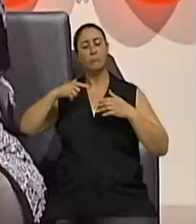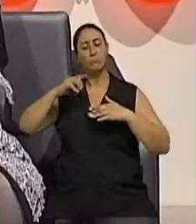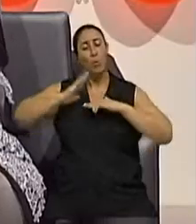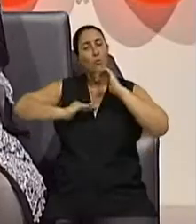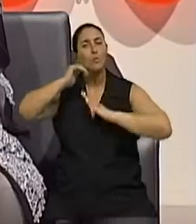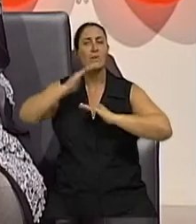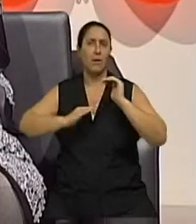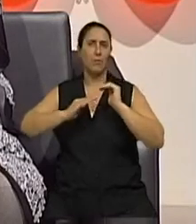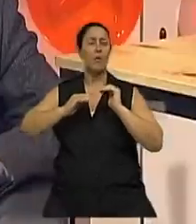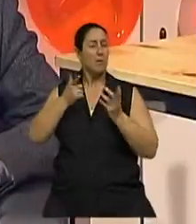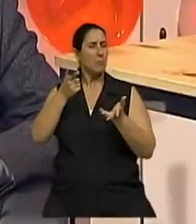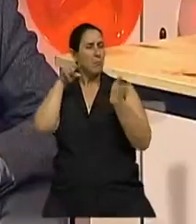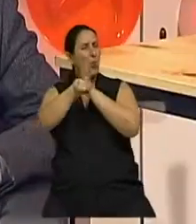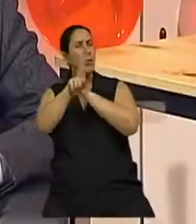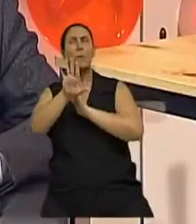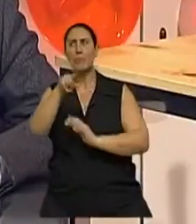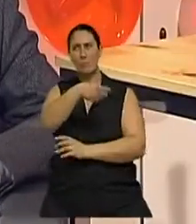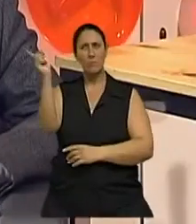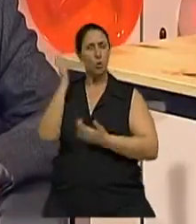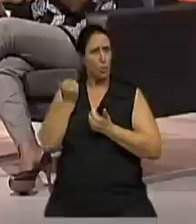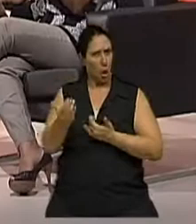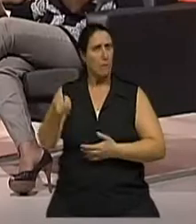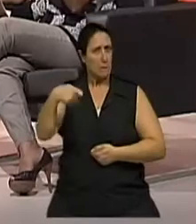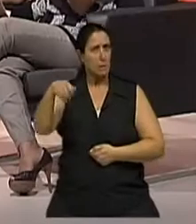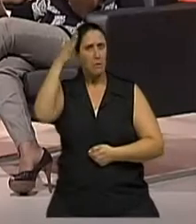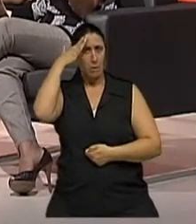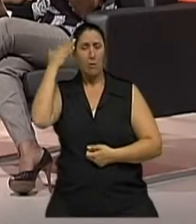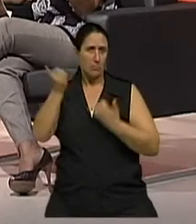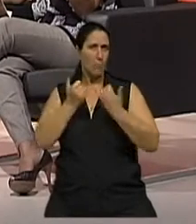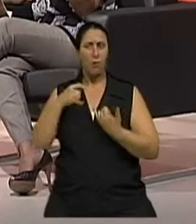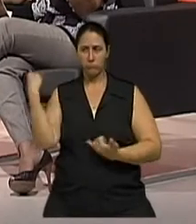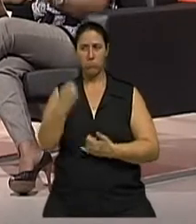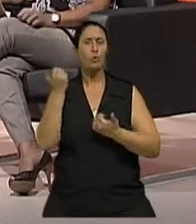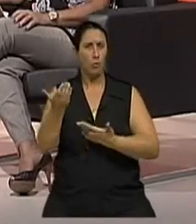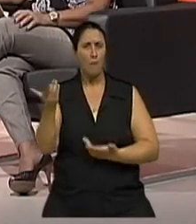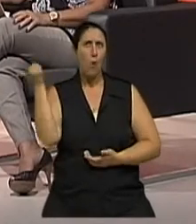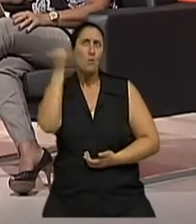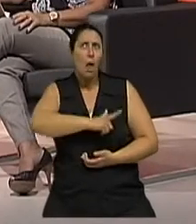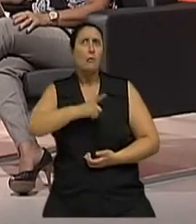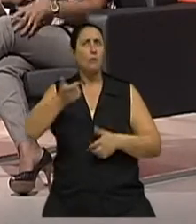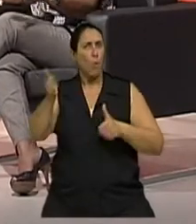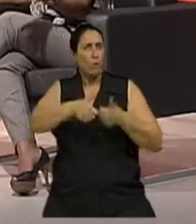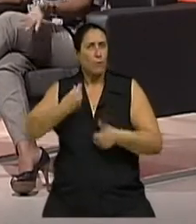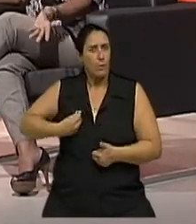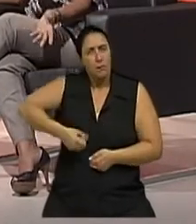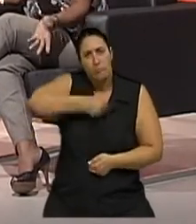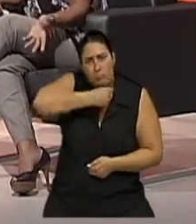isso é que os jovens precisam saber para envelhecer bem? A gente aprende a envelhecer, doutor? É, tem que aprender, né?